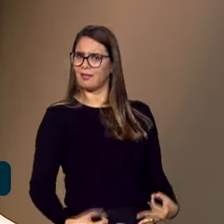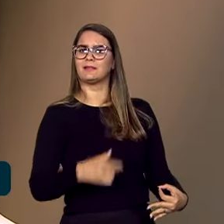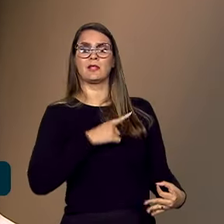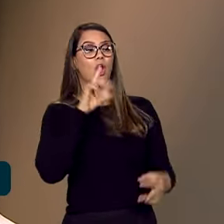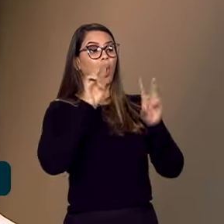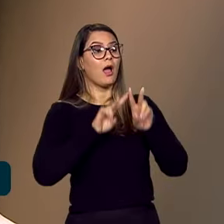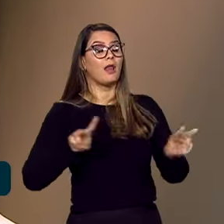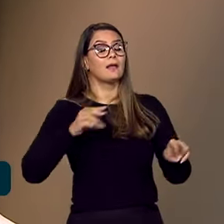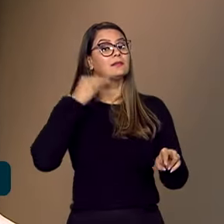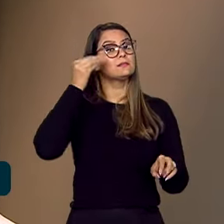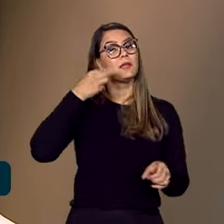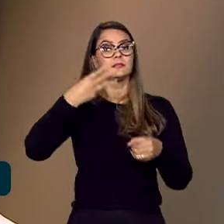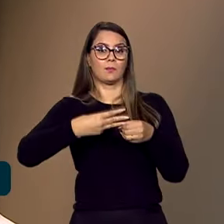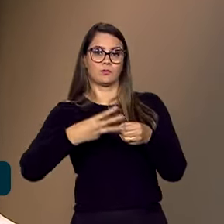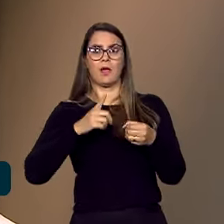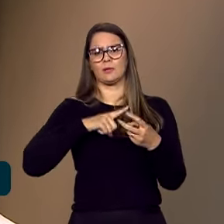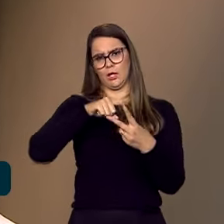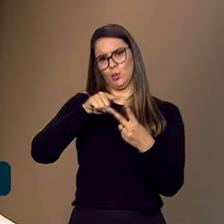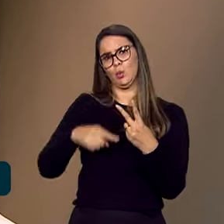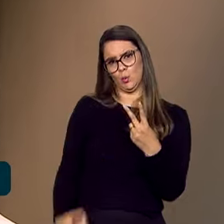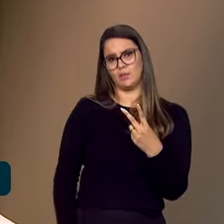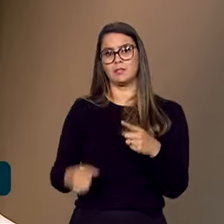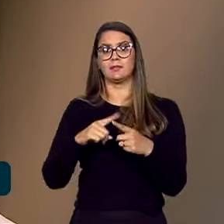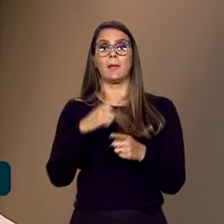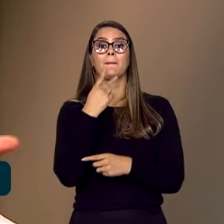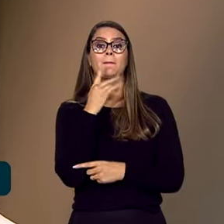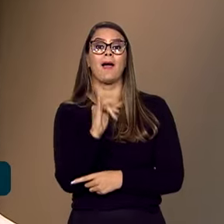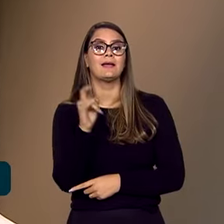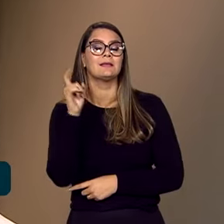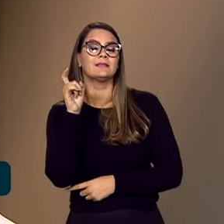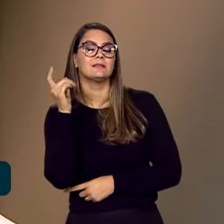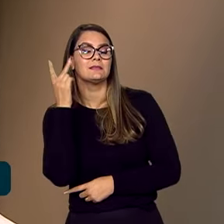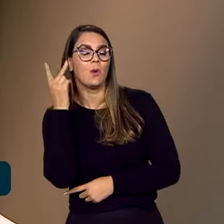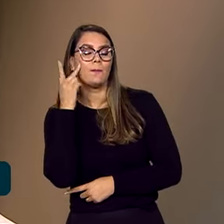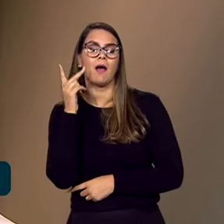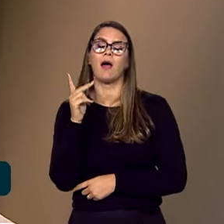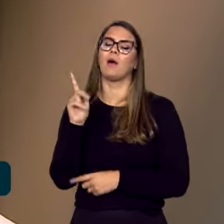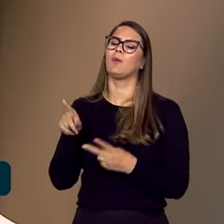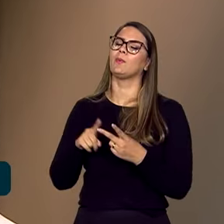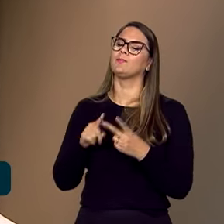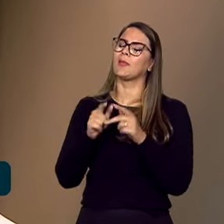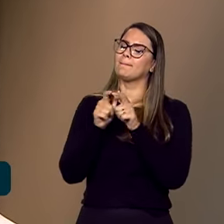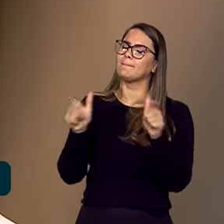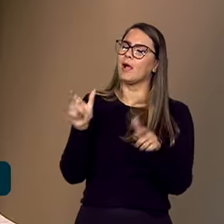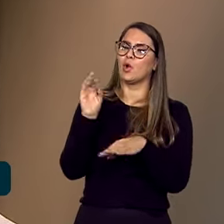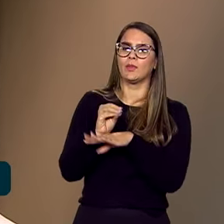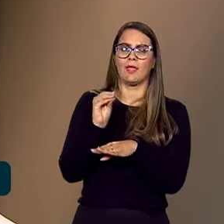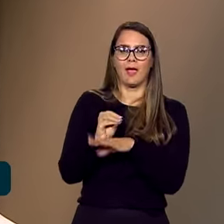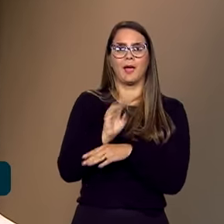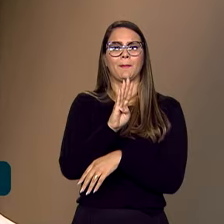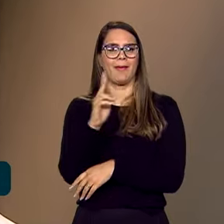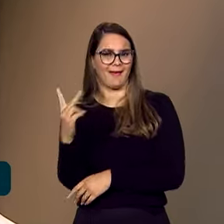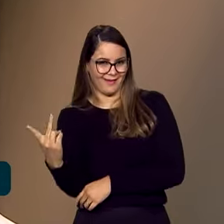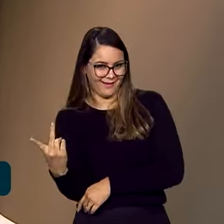experiências municipais, eu citei essas duas, o programa Pai de São Paulo, o programa Maior Cuidado de